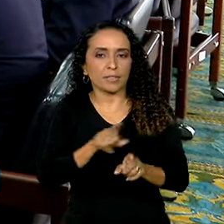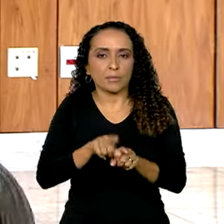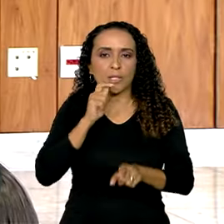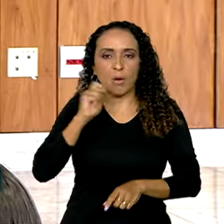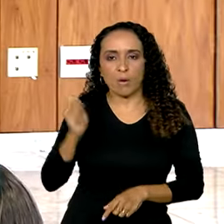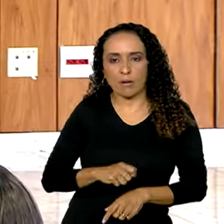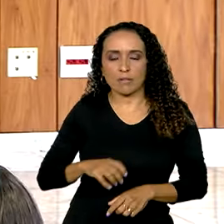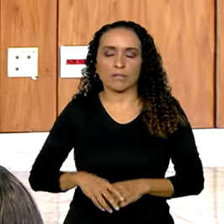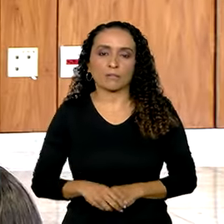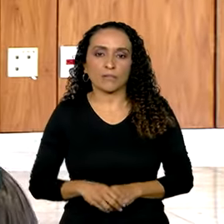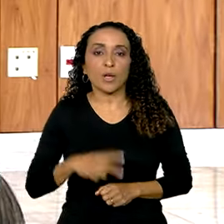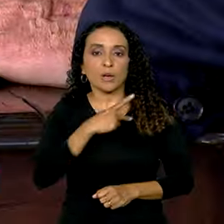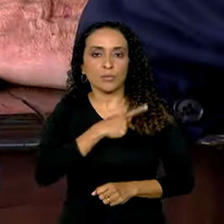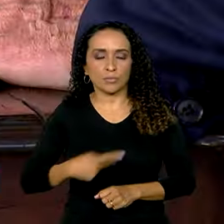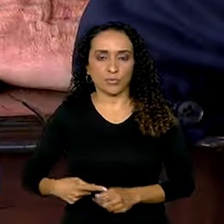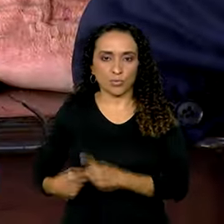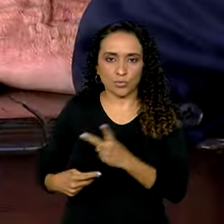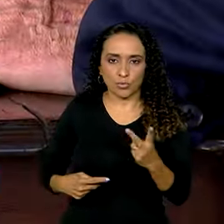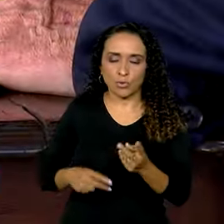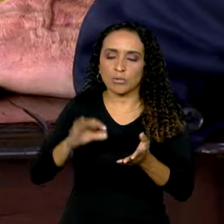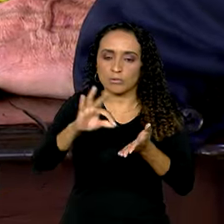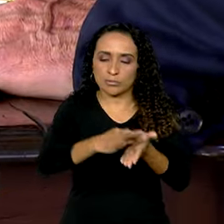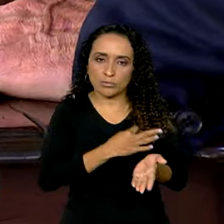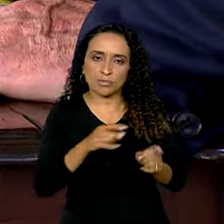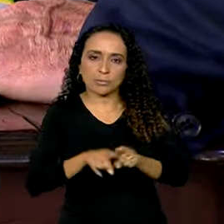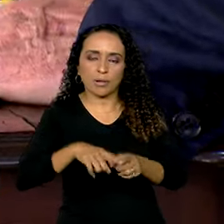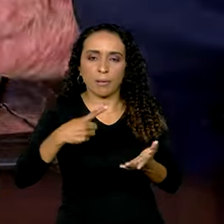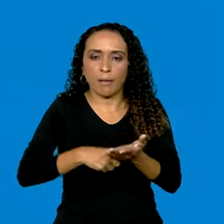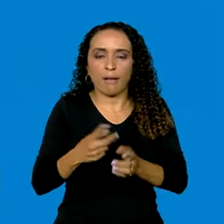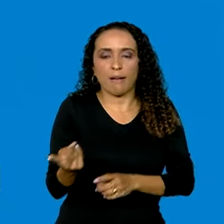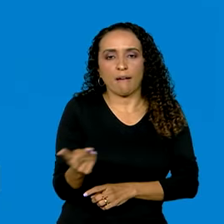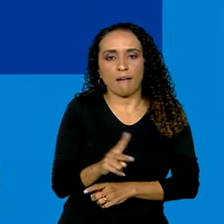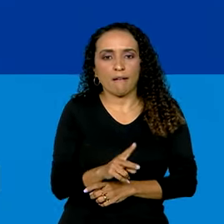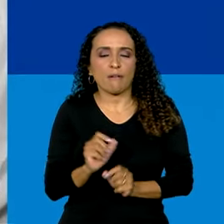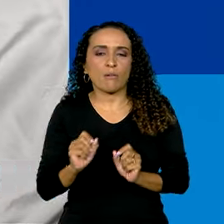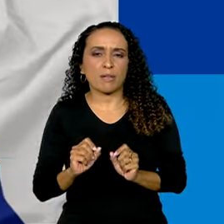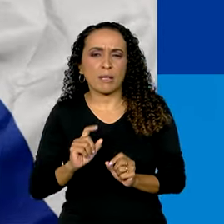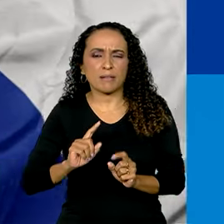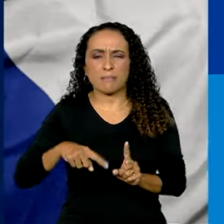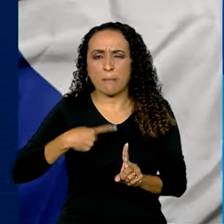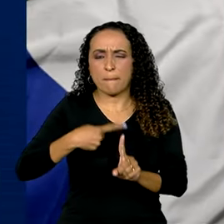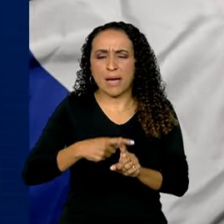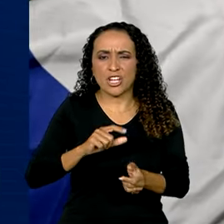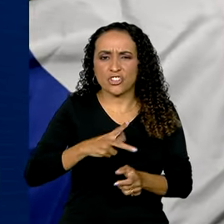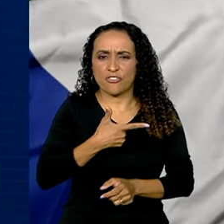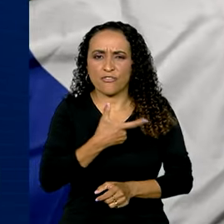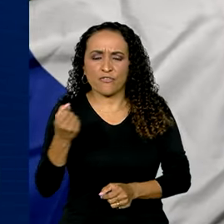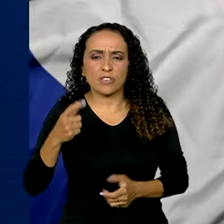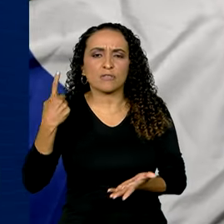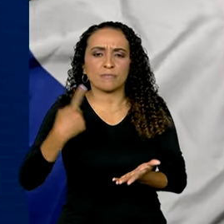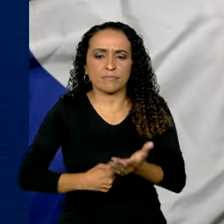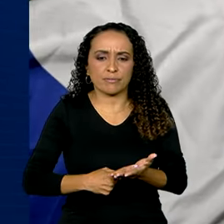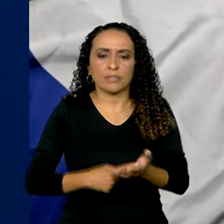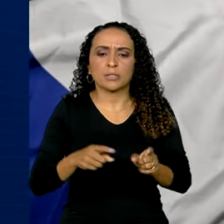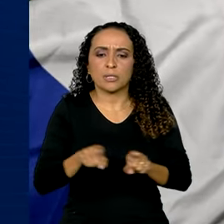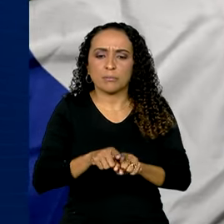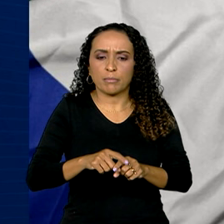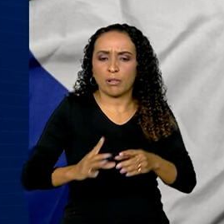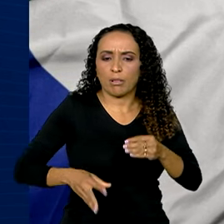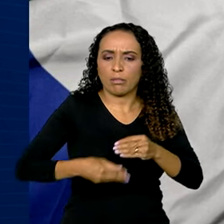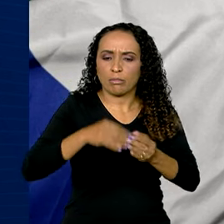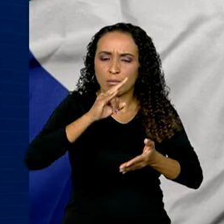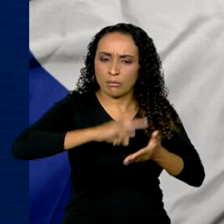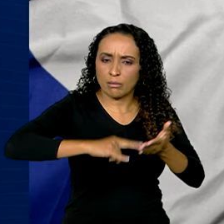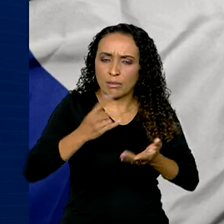Ucrânia. Os presidentes também assinaram atos bilaterais. São mais de 20 acordos e memorandos de entendimento, como